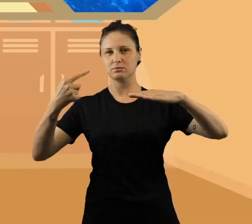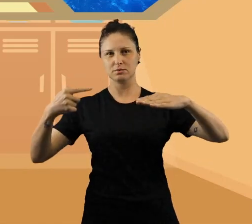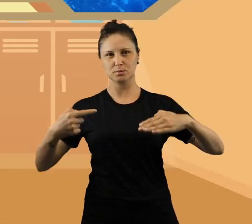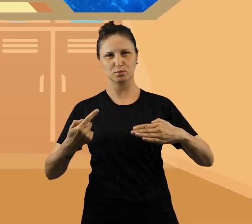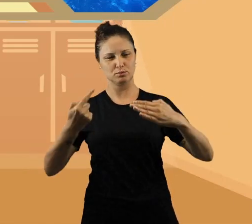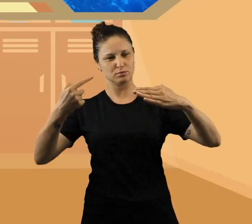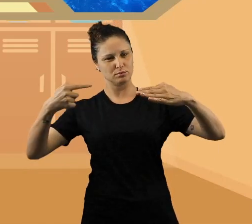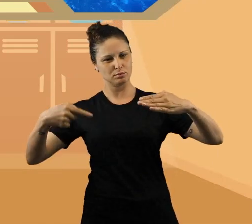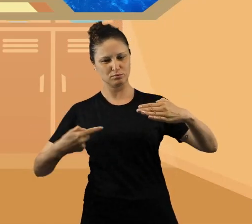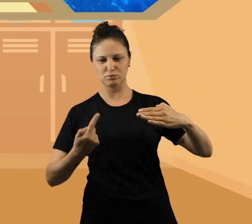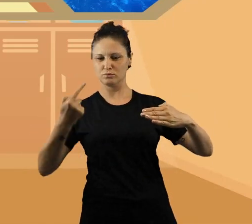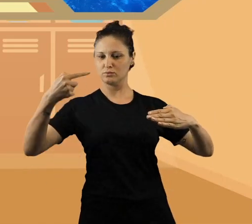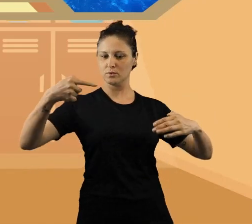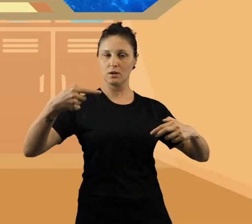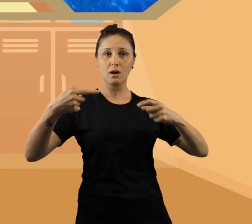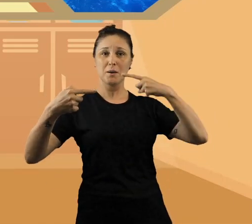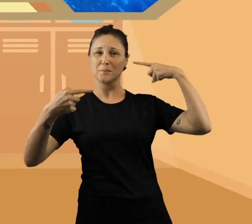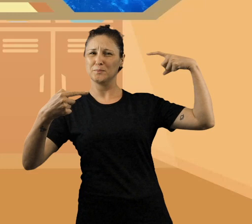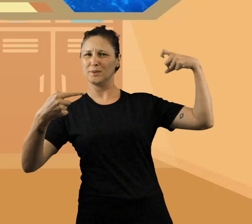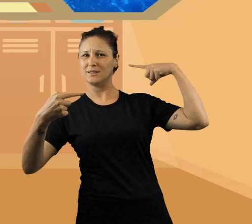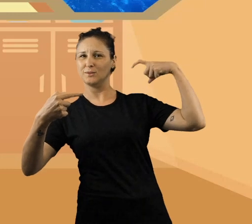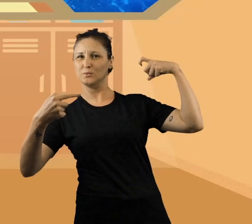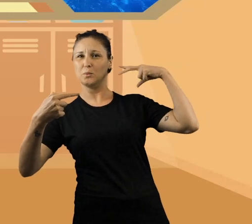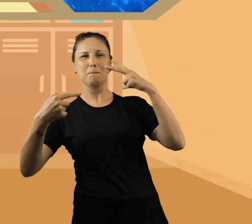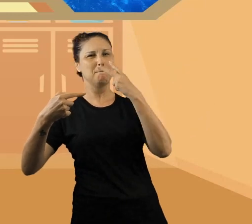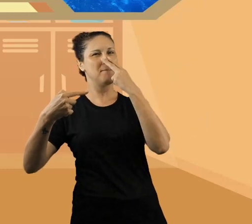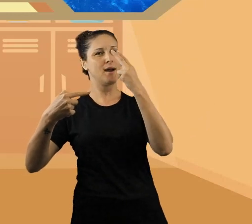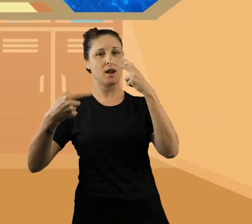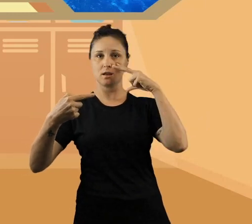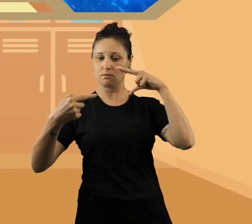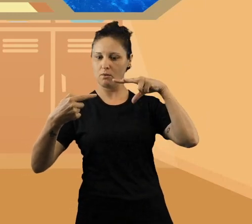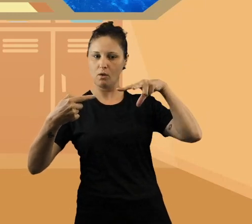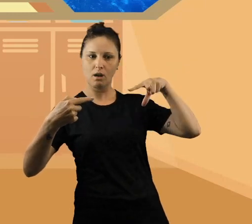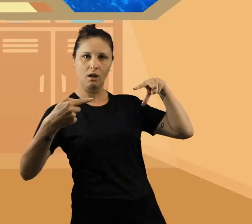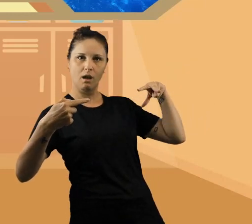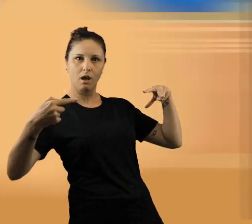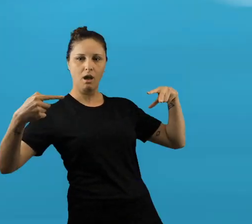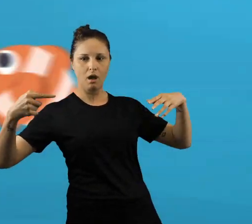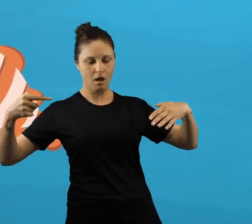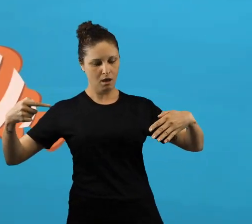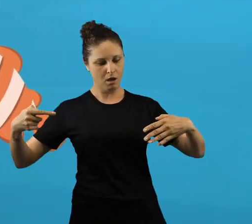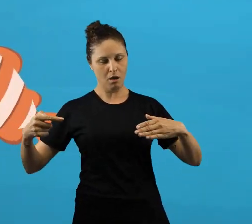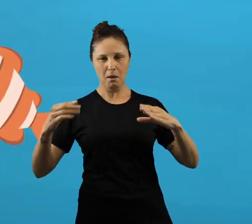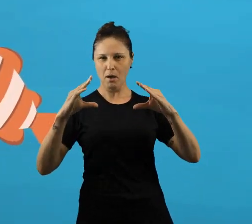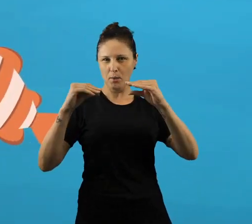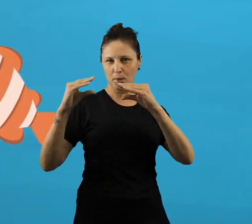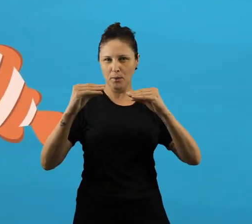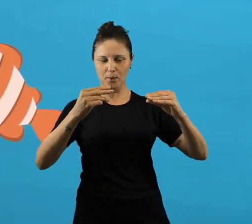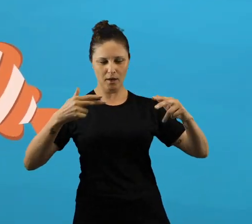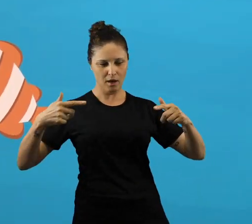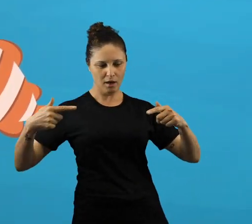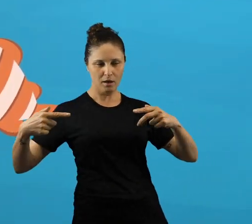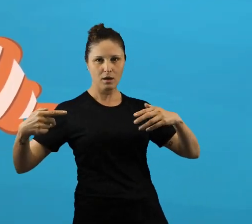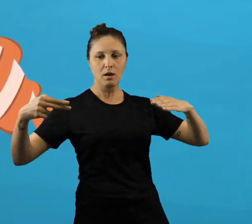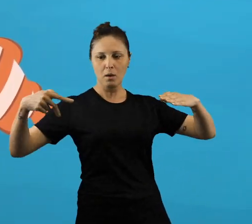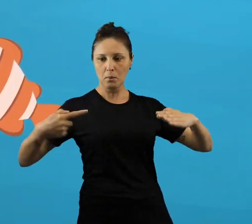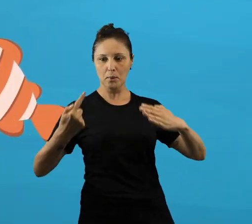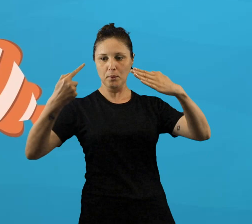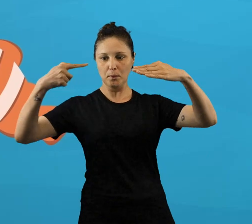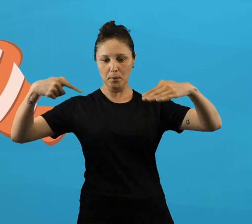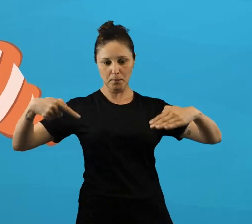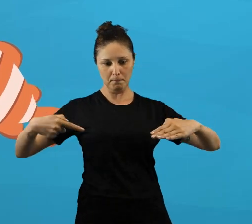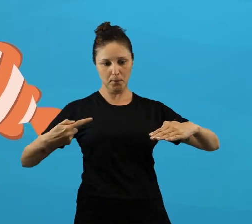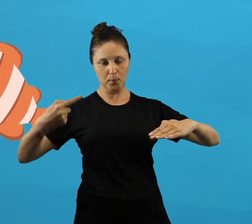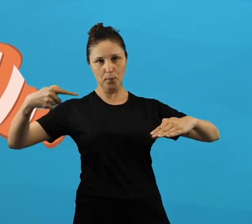ecolocalização, que tem um papel semelhante ao da nossa visão. Na ecolocalização, o